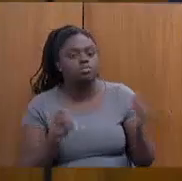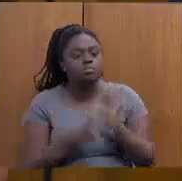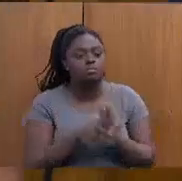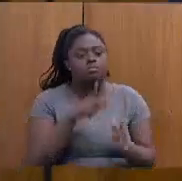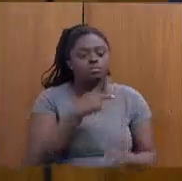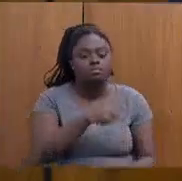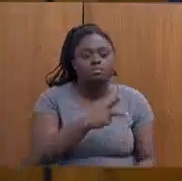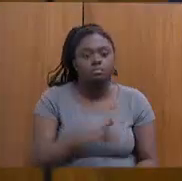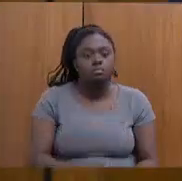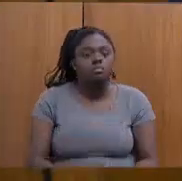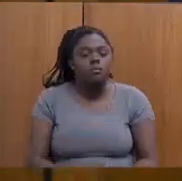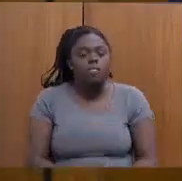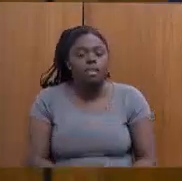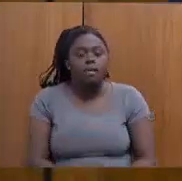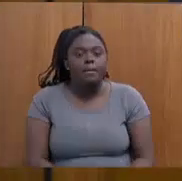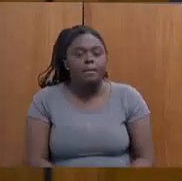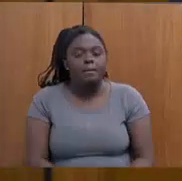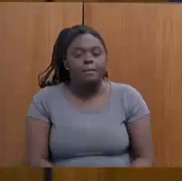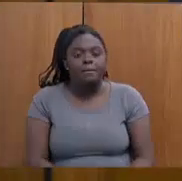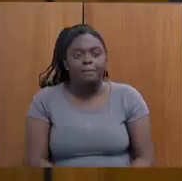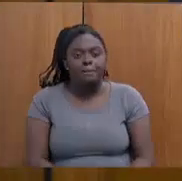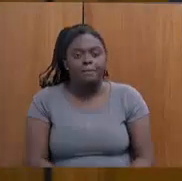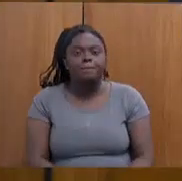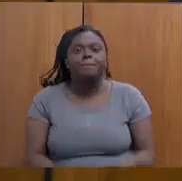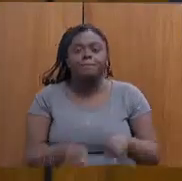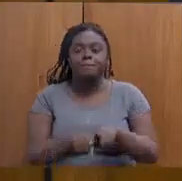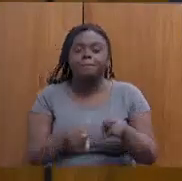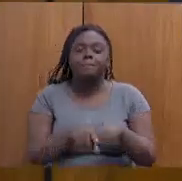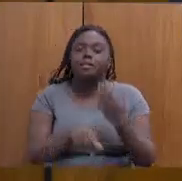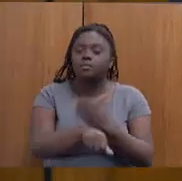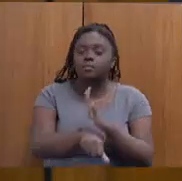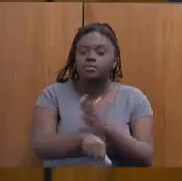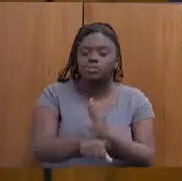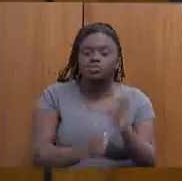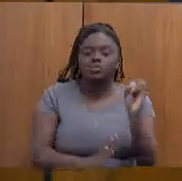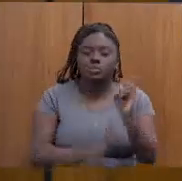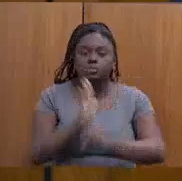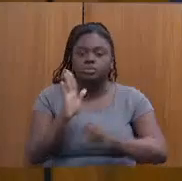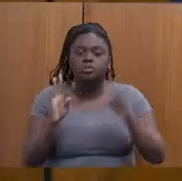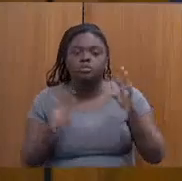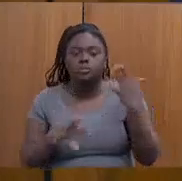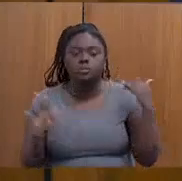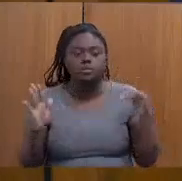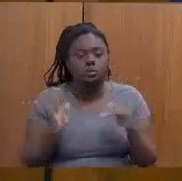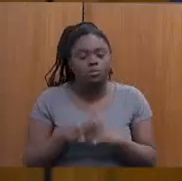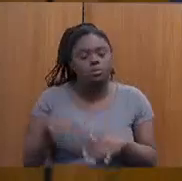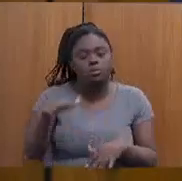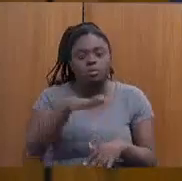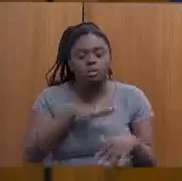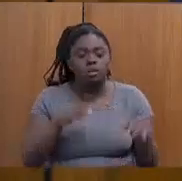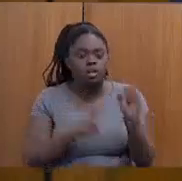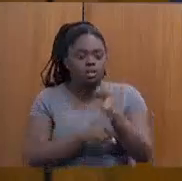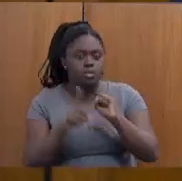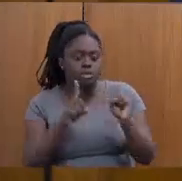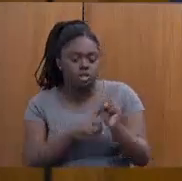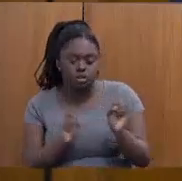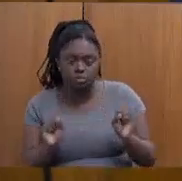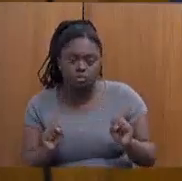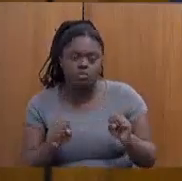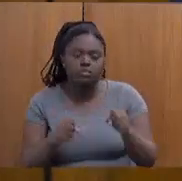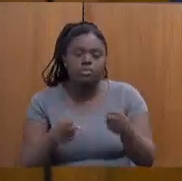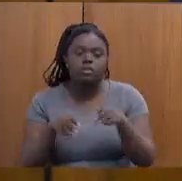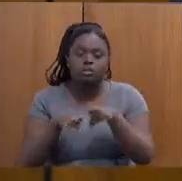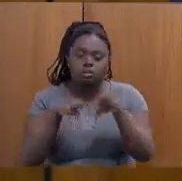e pratica como orçamento para toda a pasta social, para enfrentar todas as